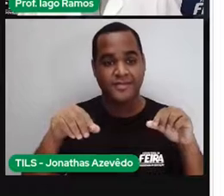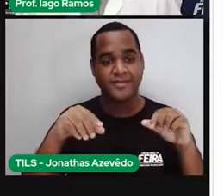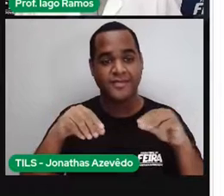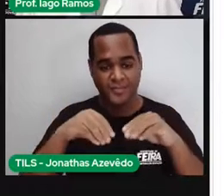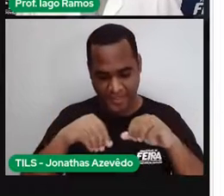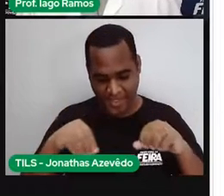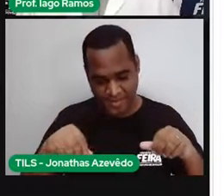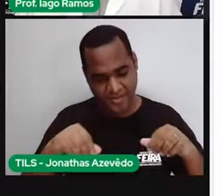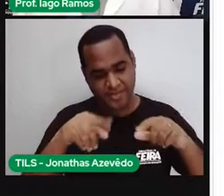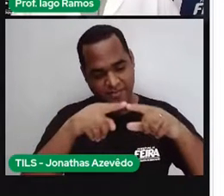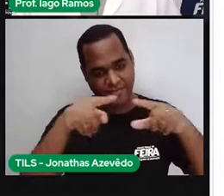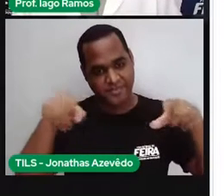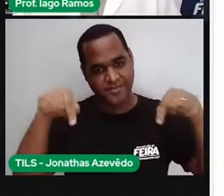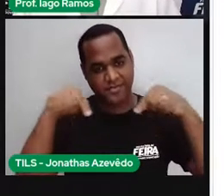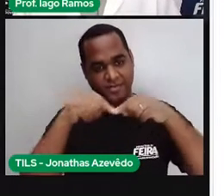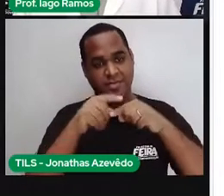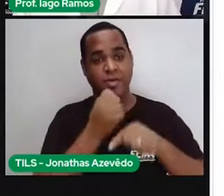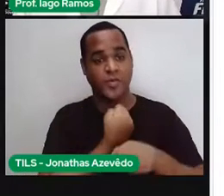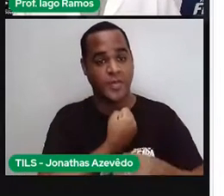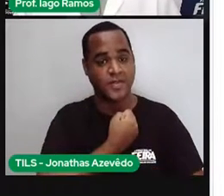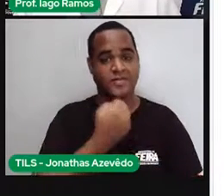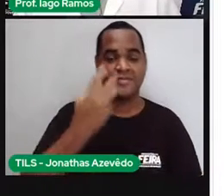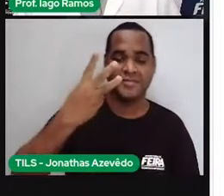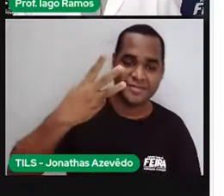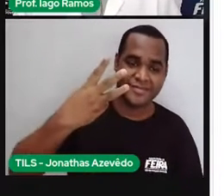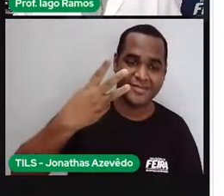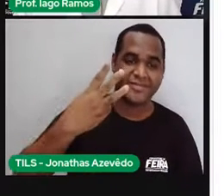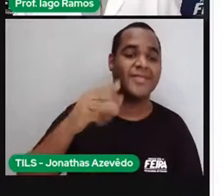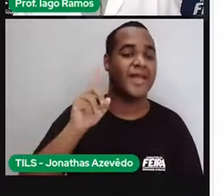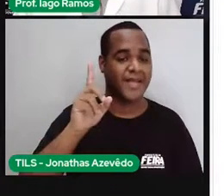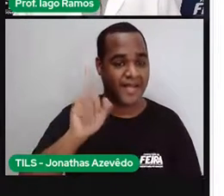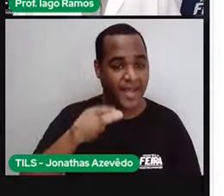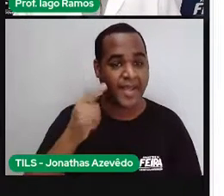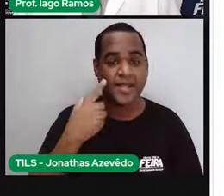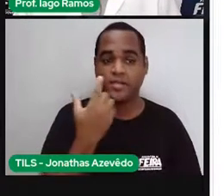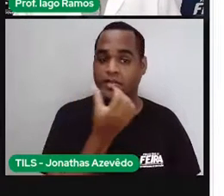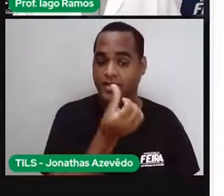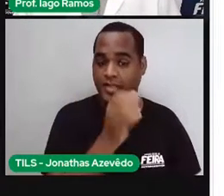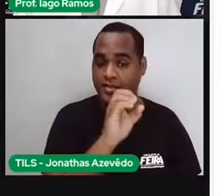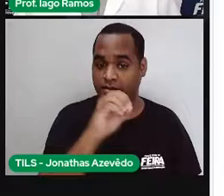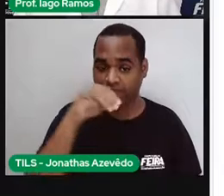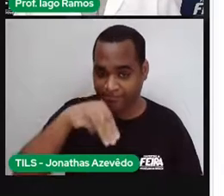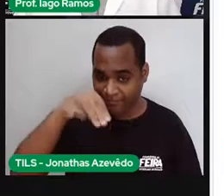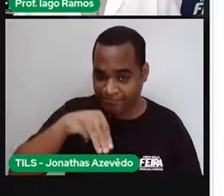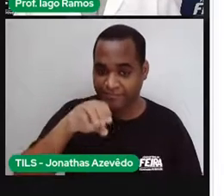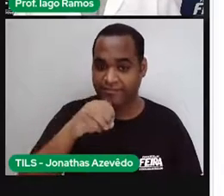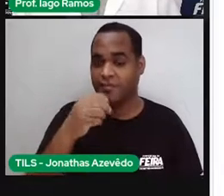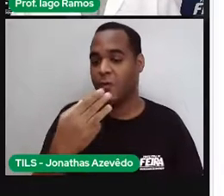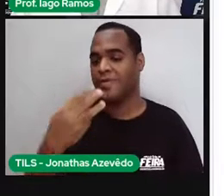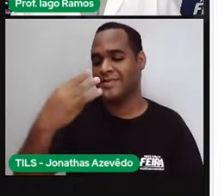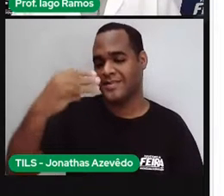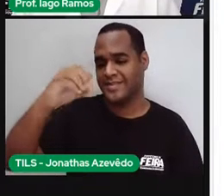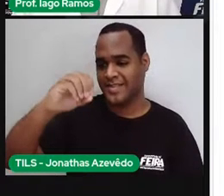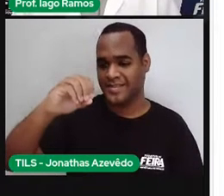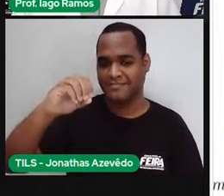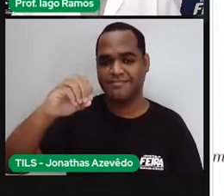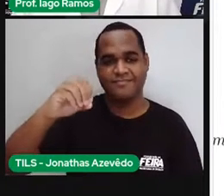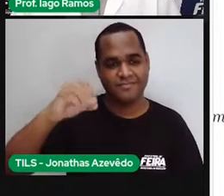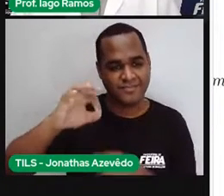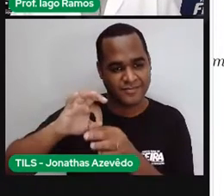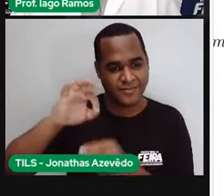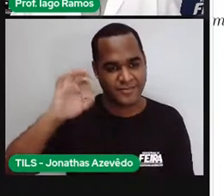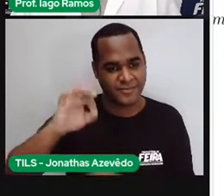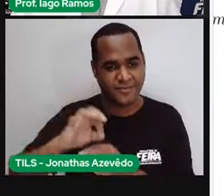3 que é o terreno que tem 60 metros por 30 metros